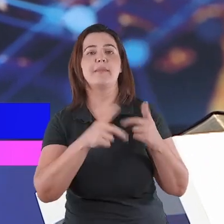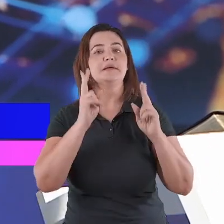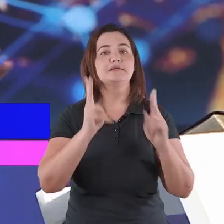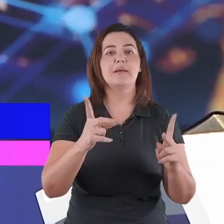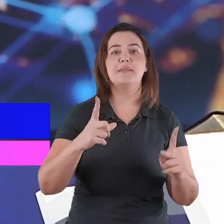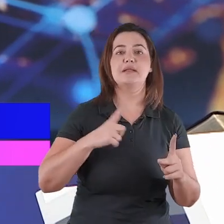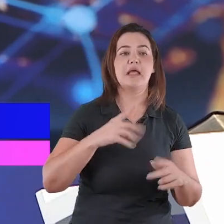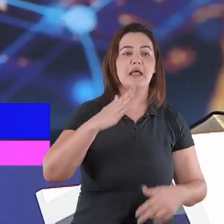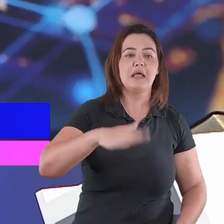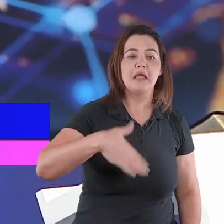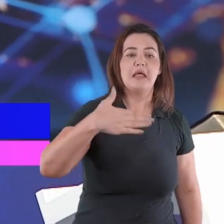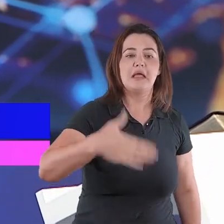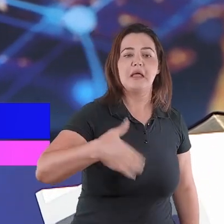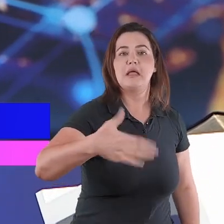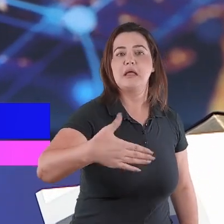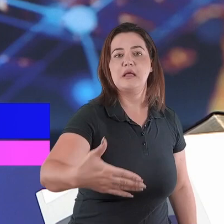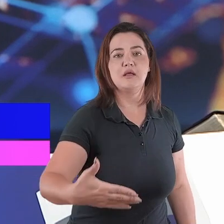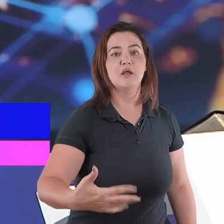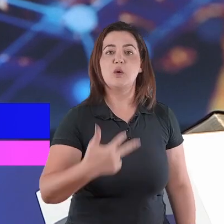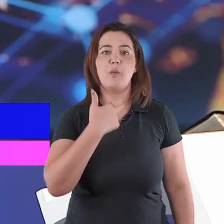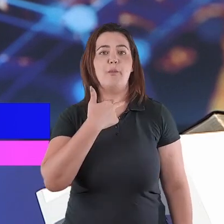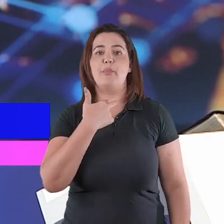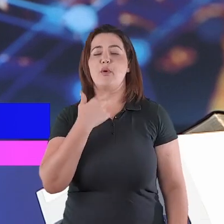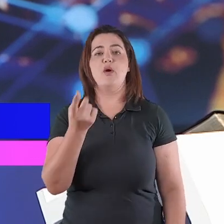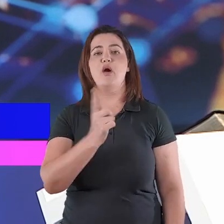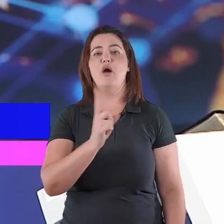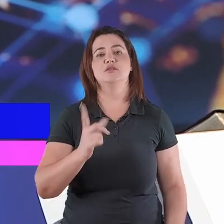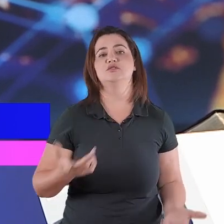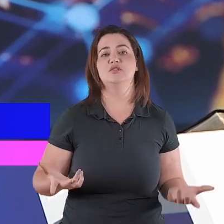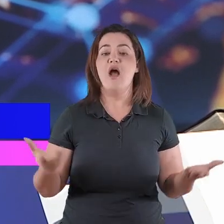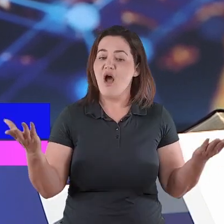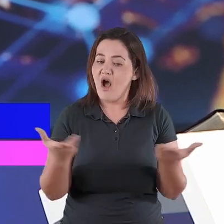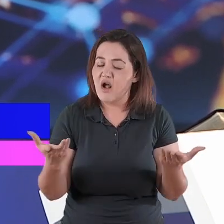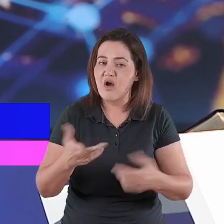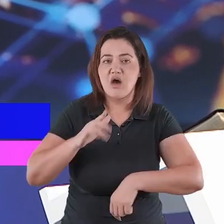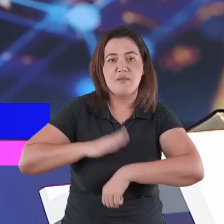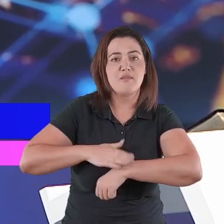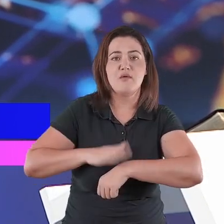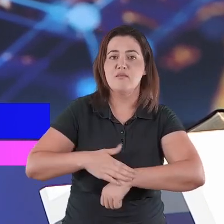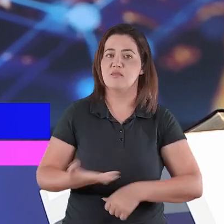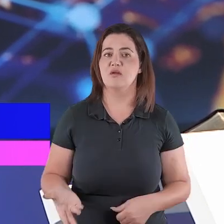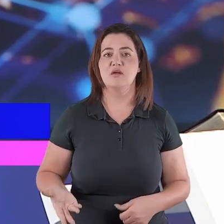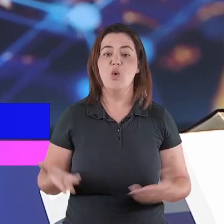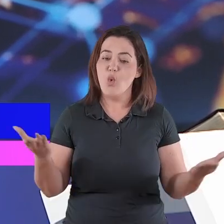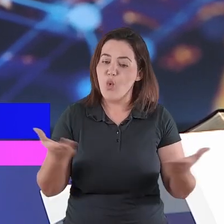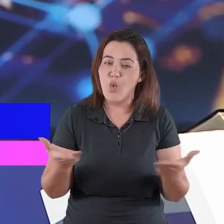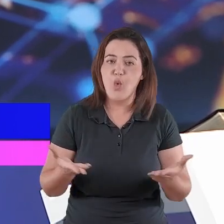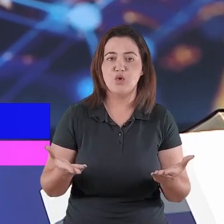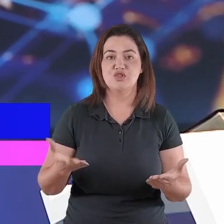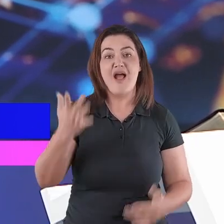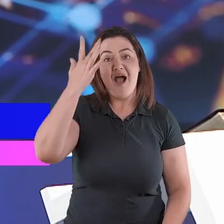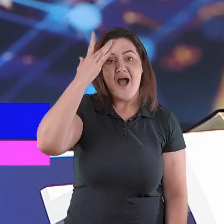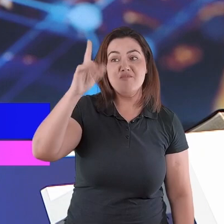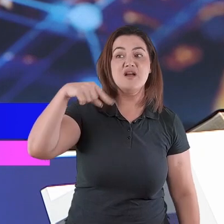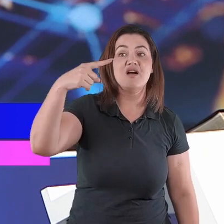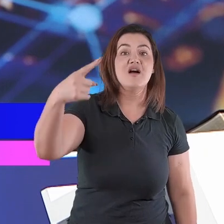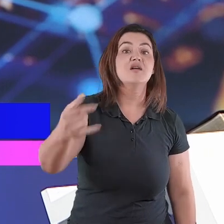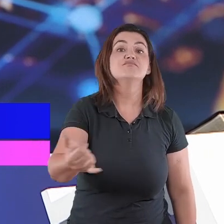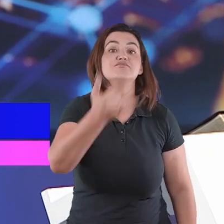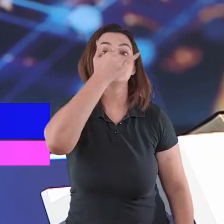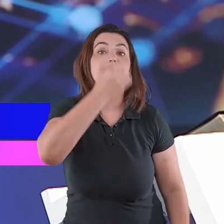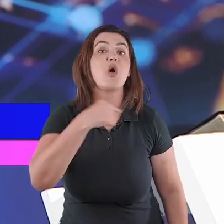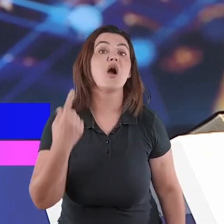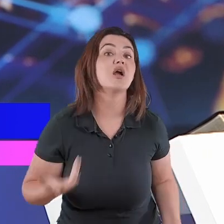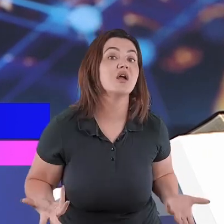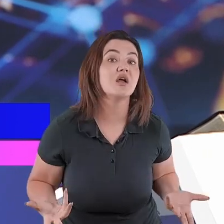frente, agora você não pode fazer mais isso, porque agora é o momento, hoje é o momento, amanhã pode ser tarde, eu não quero